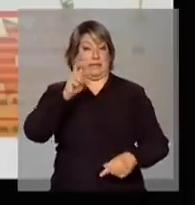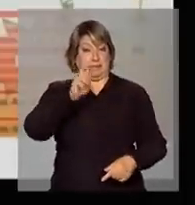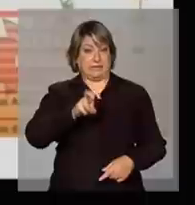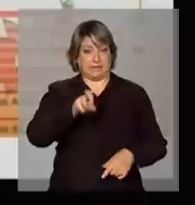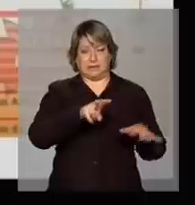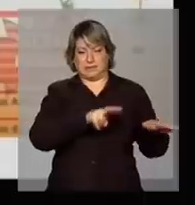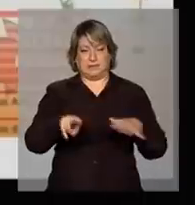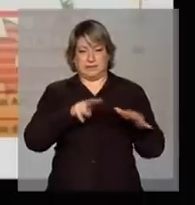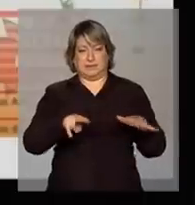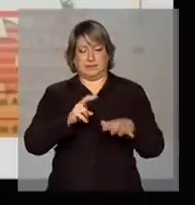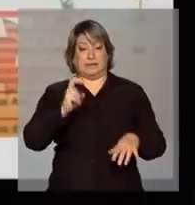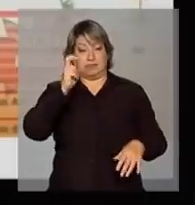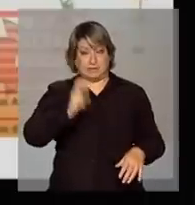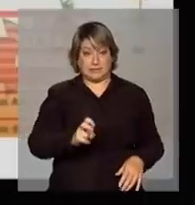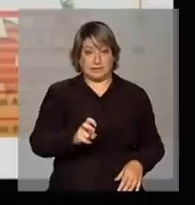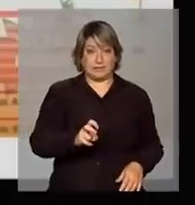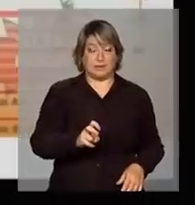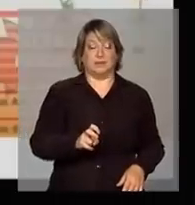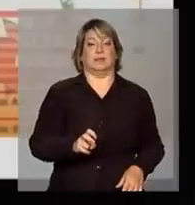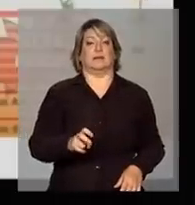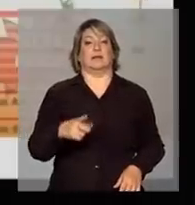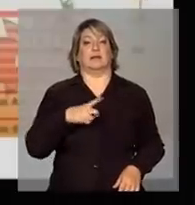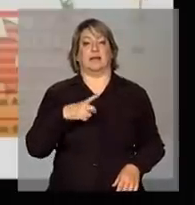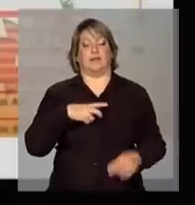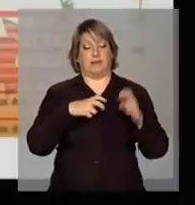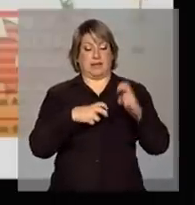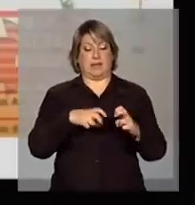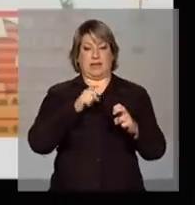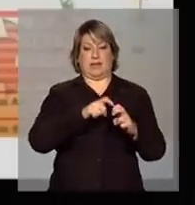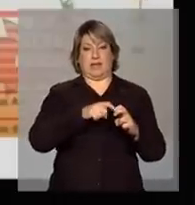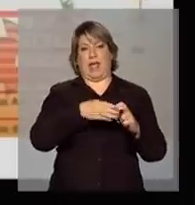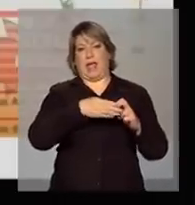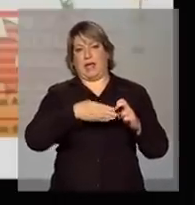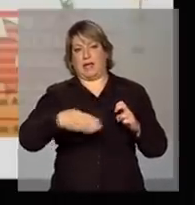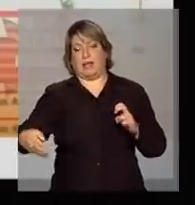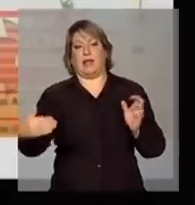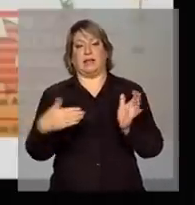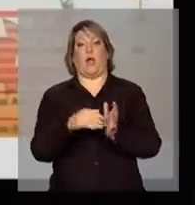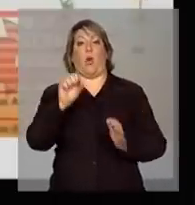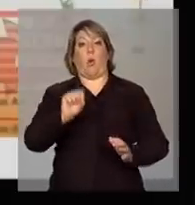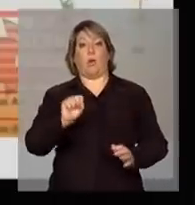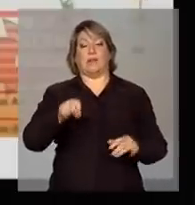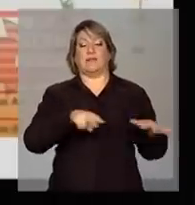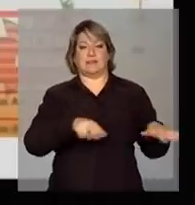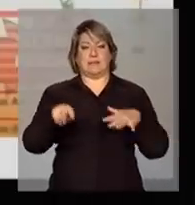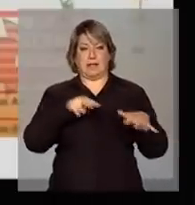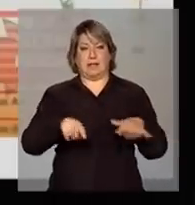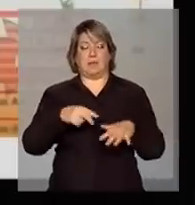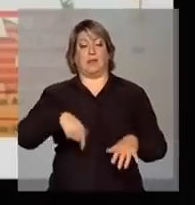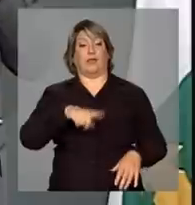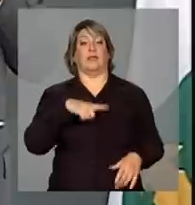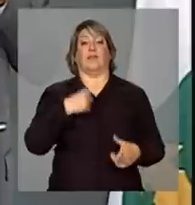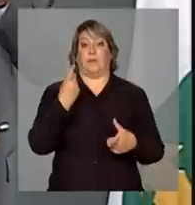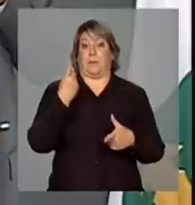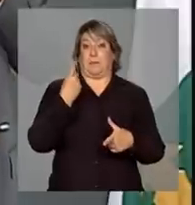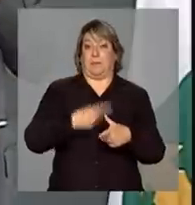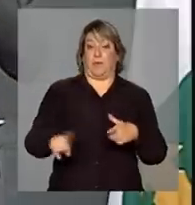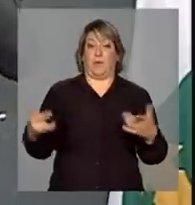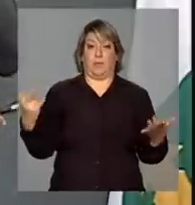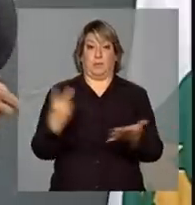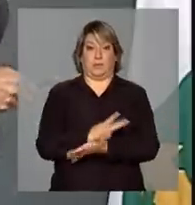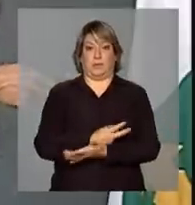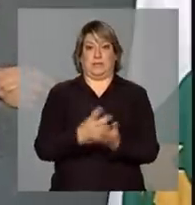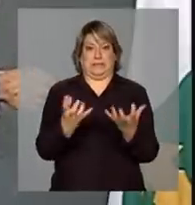teve praticamente, da quinta até a oitava semana, nós tivemos um problema drástico de